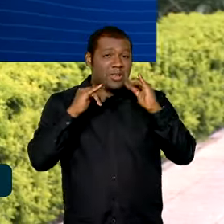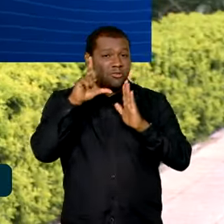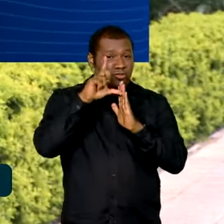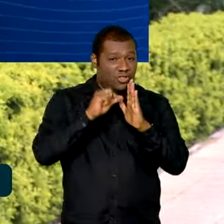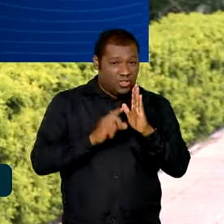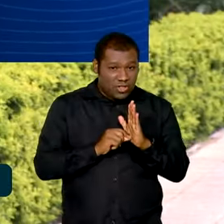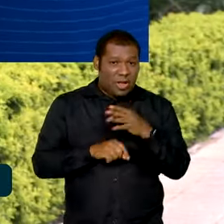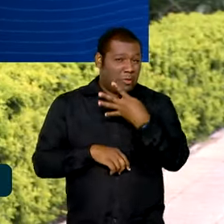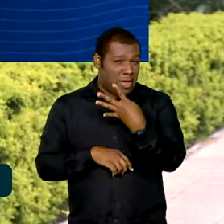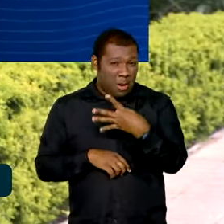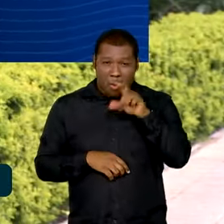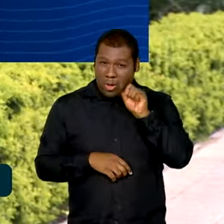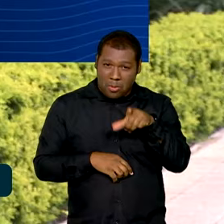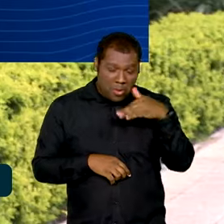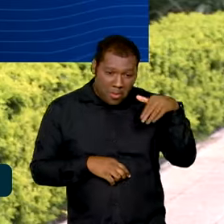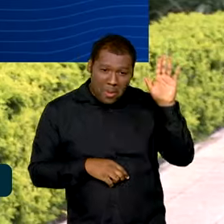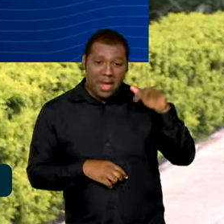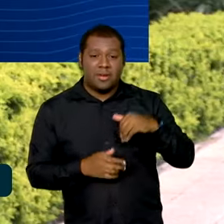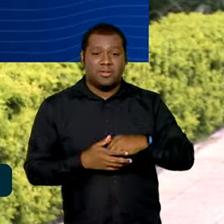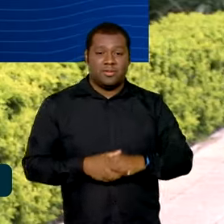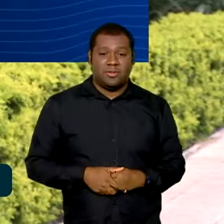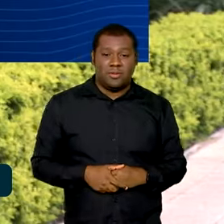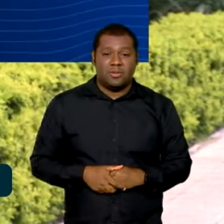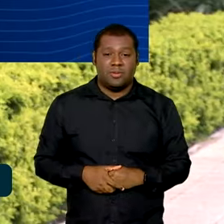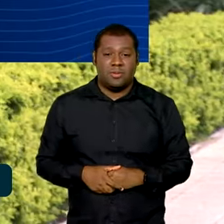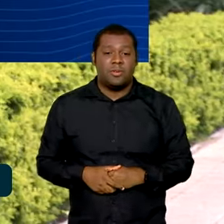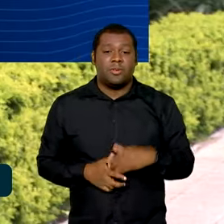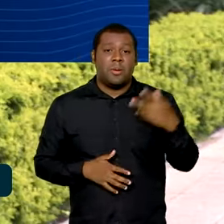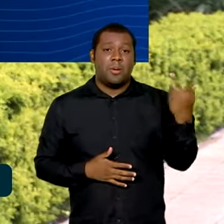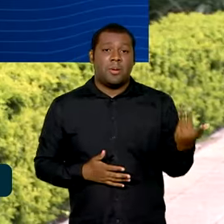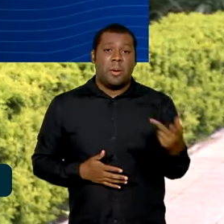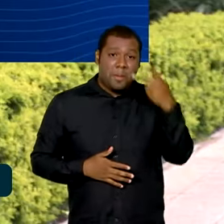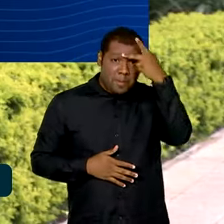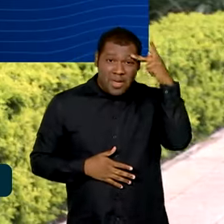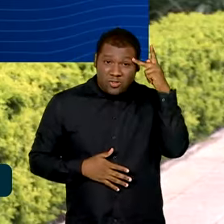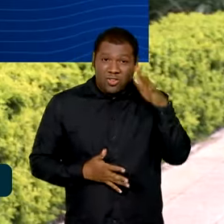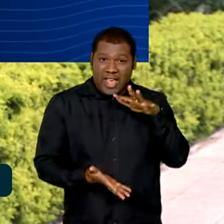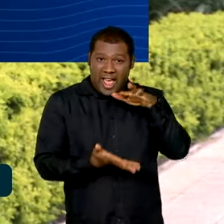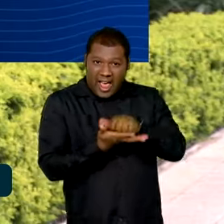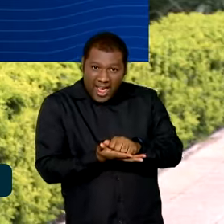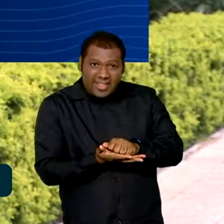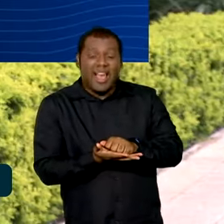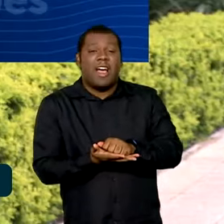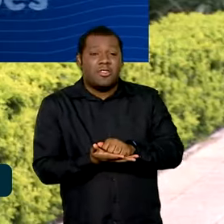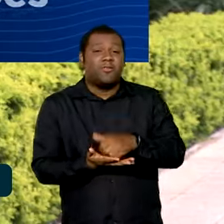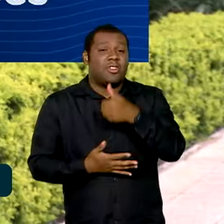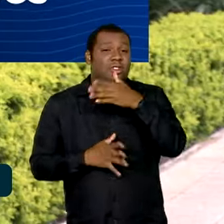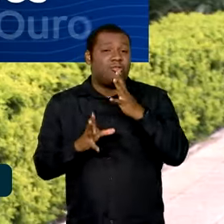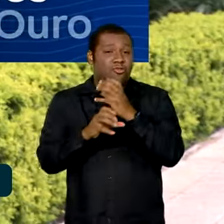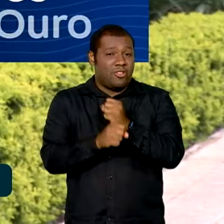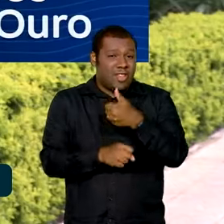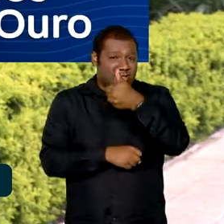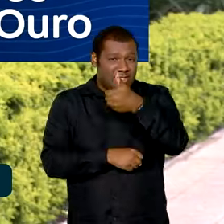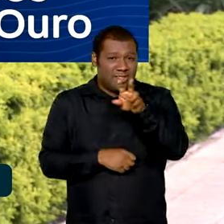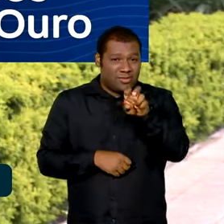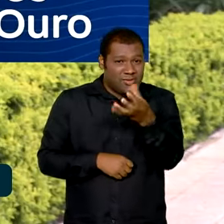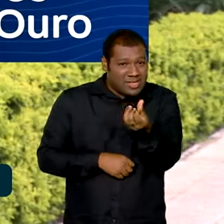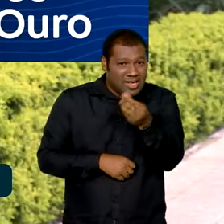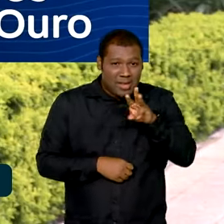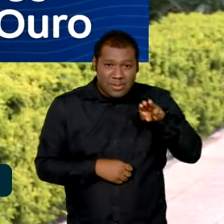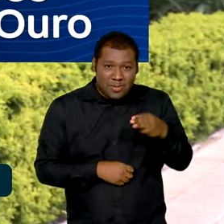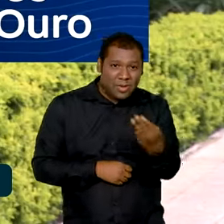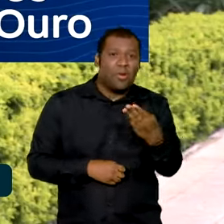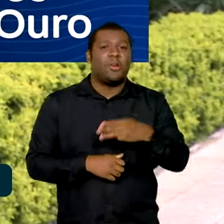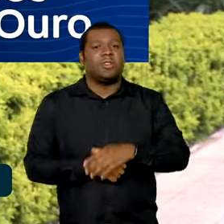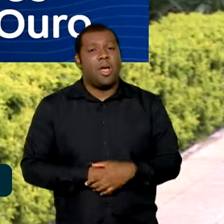funcionalidades. Do total dos 156 milhões de brasileiros cadastrados, quase 53